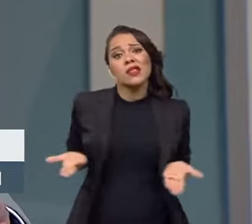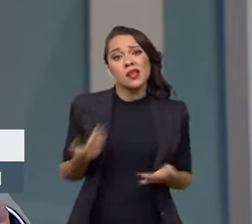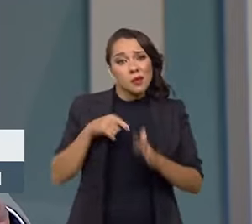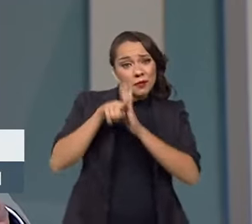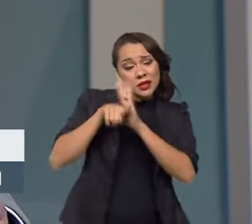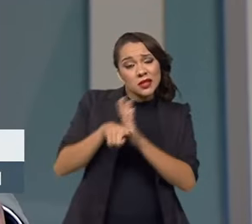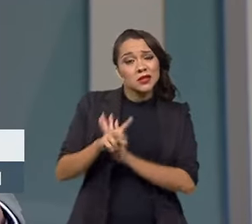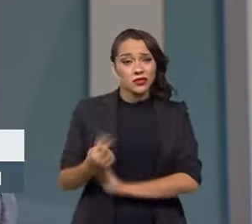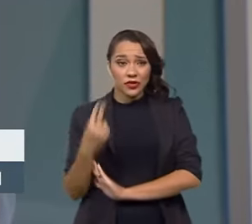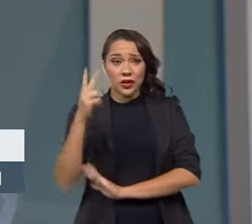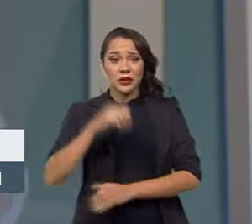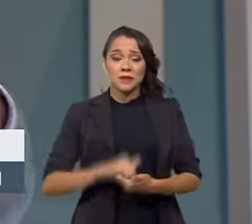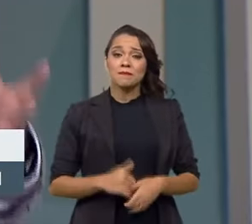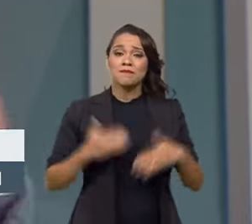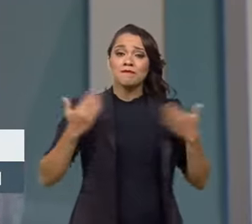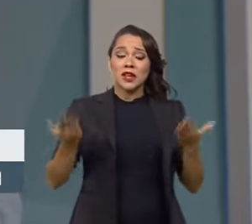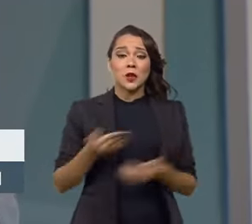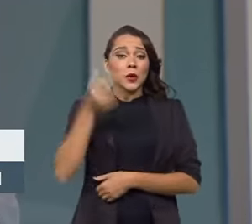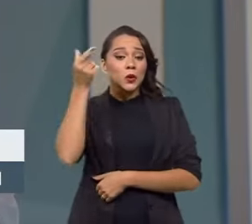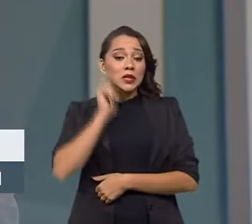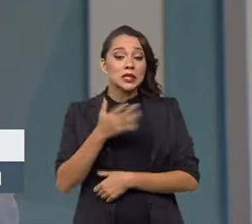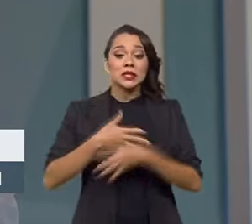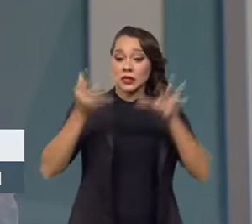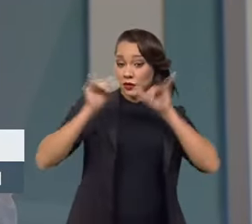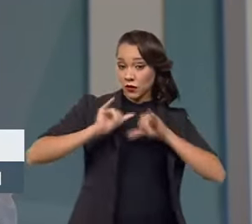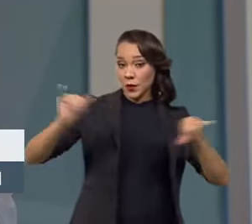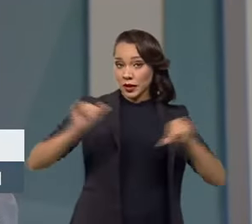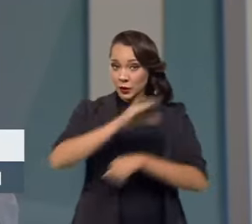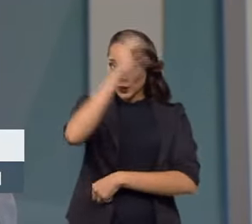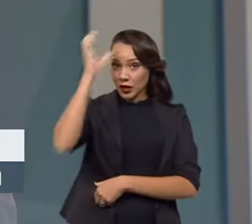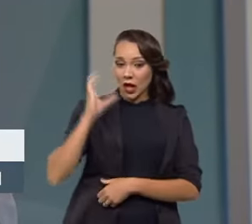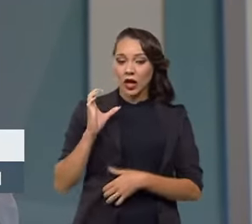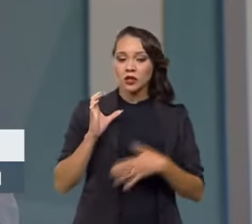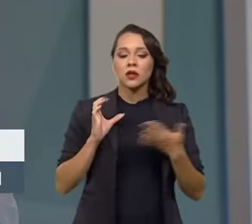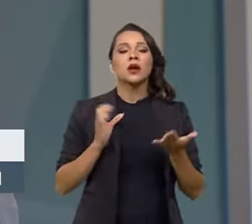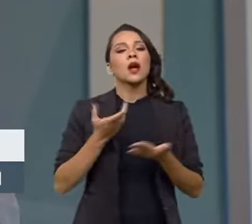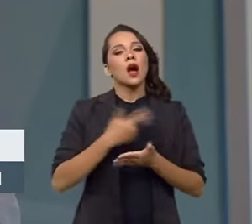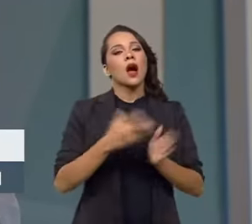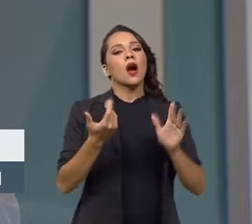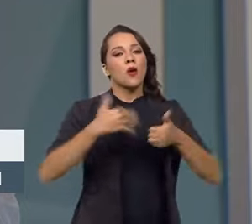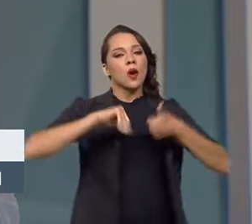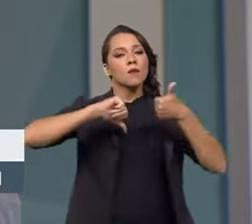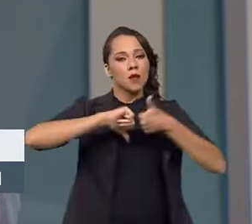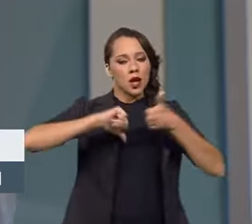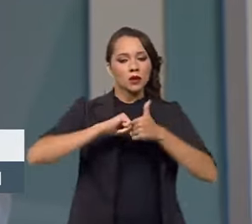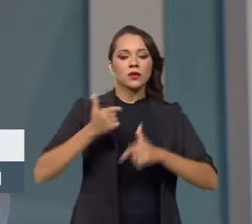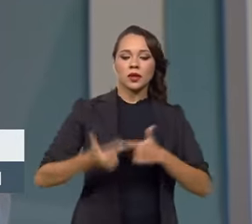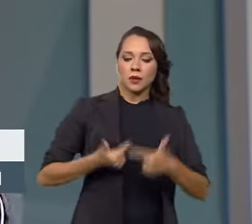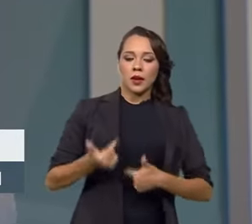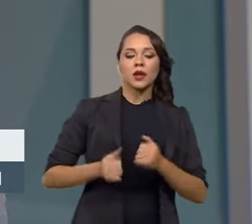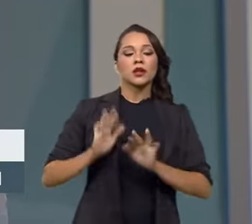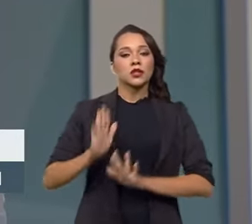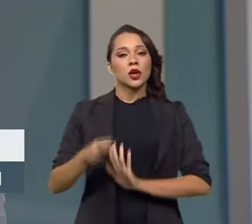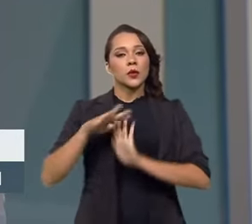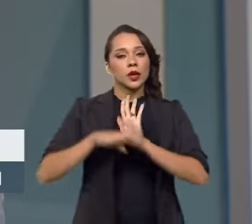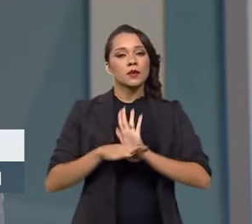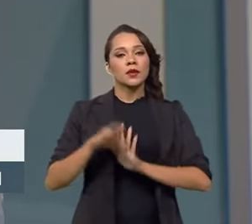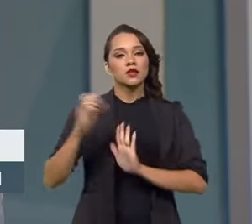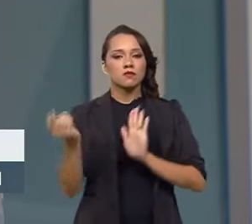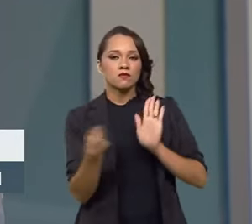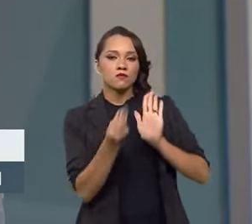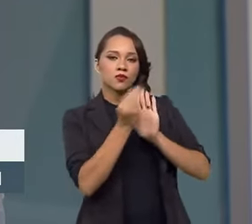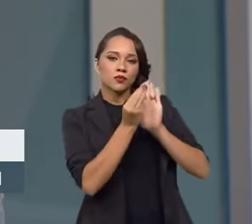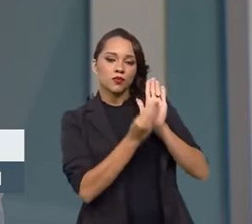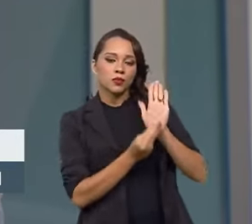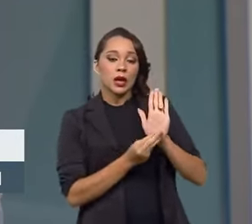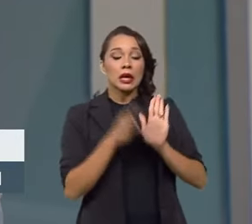pesquisa de preço. Então, para poder dar essa informação para o consumidor, o Inmetro trabalha há muito tempo o programa brasileiro de etiquetagem que